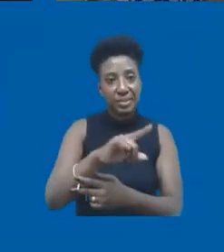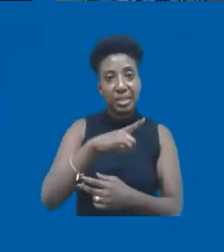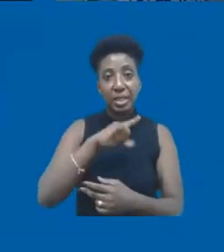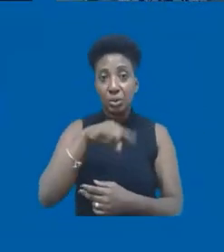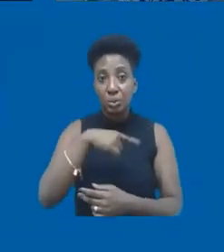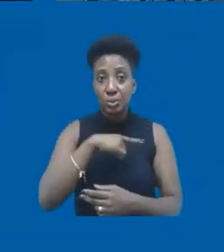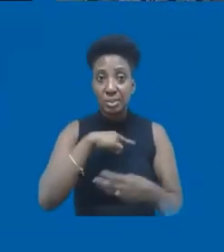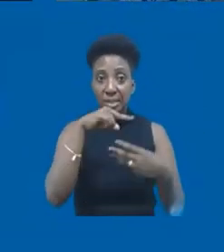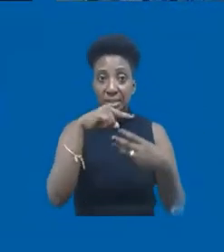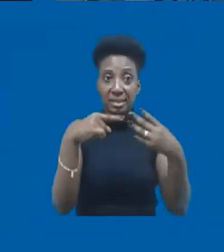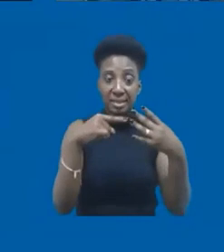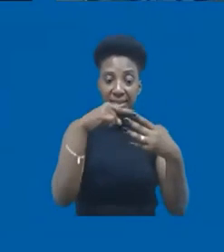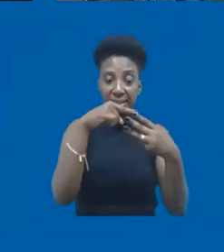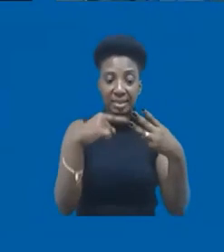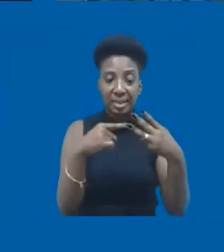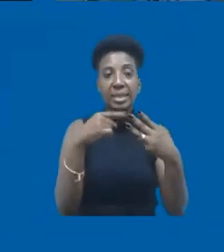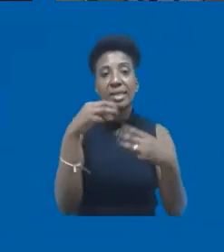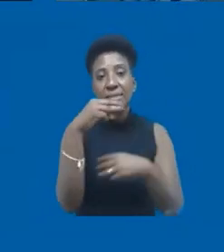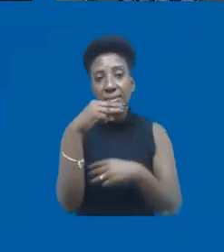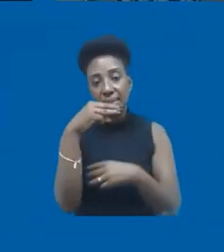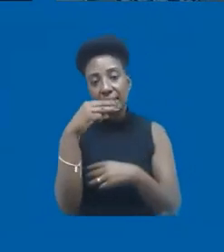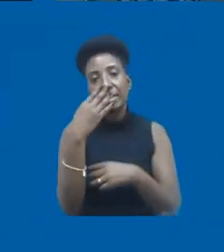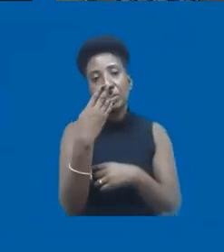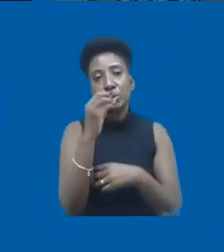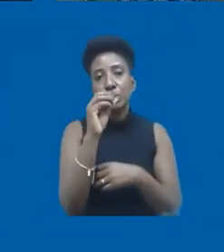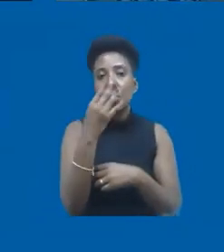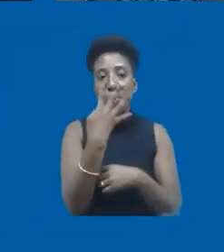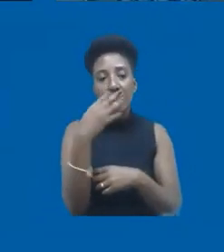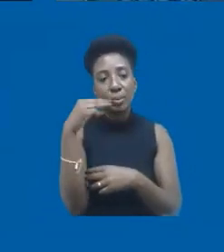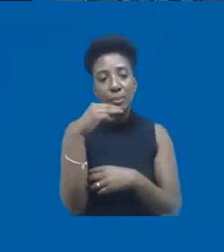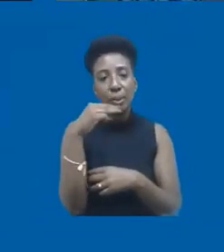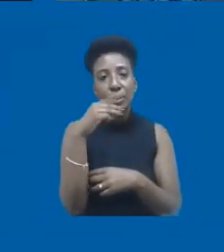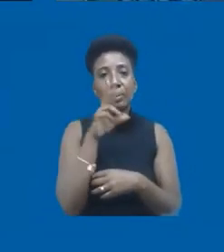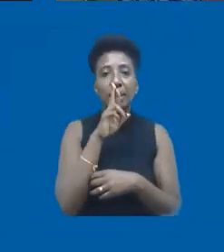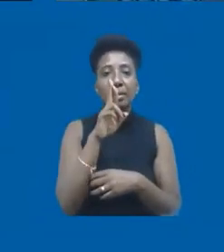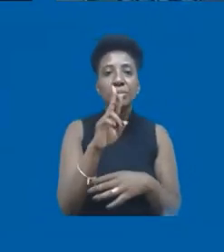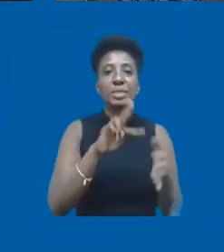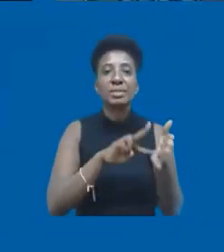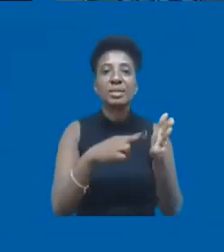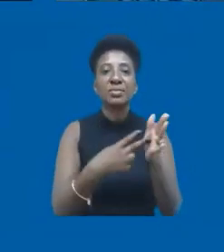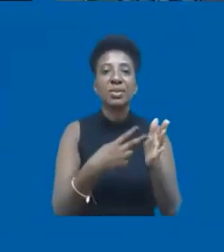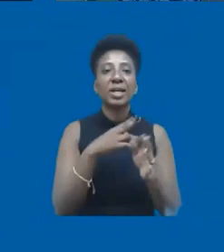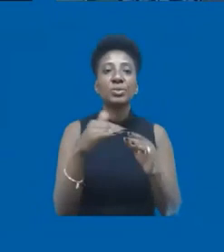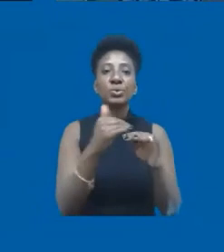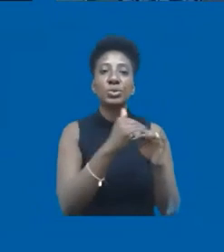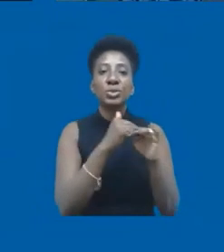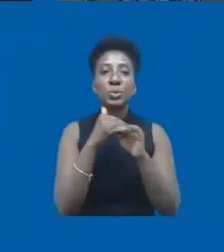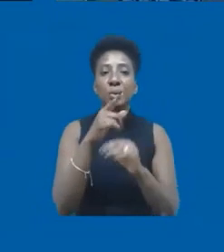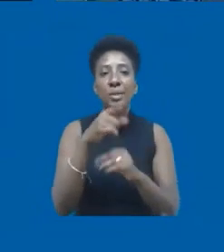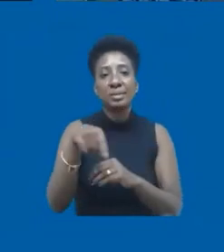três, quatro minutinhos para cada um responder sobre o que é igualdade para você. Por favor.